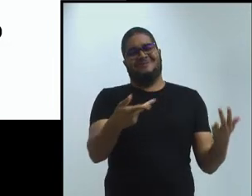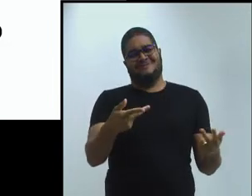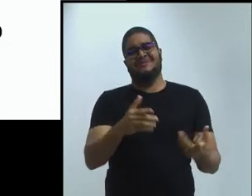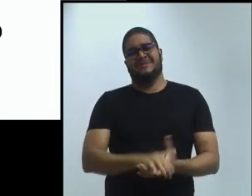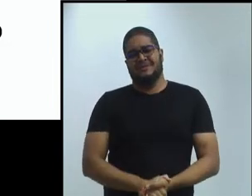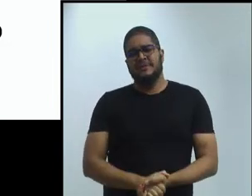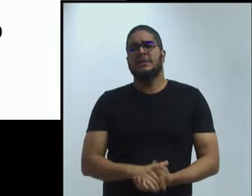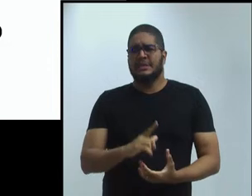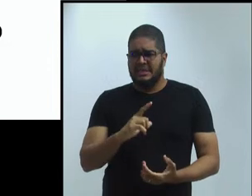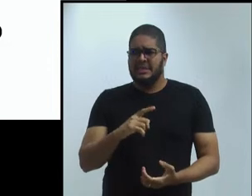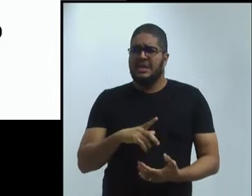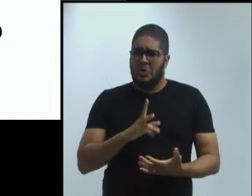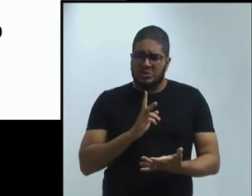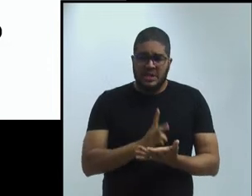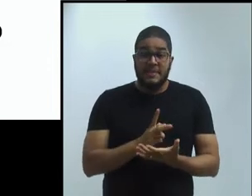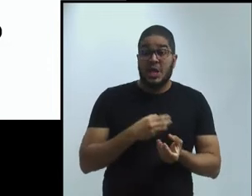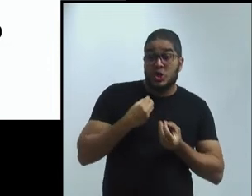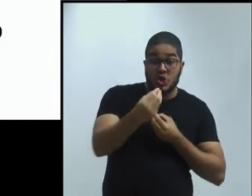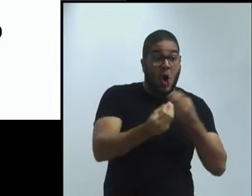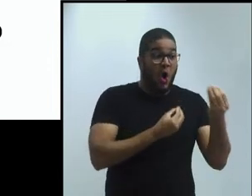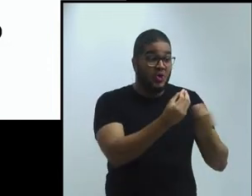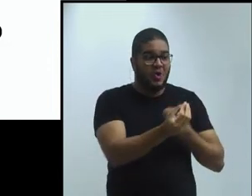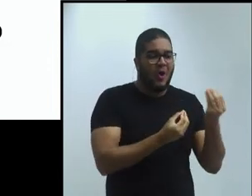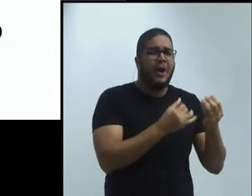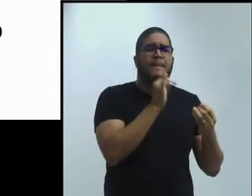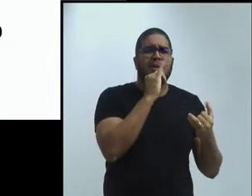Então, vocês vão trocar informações,